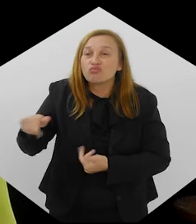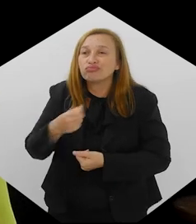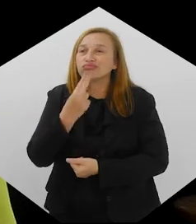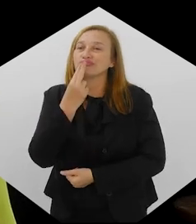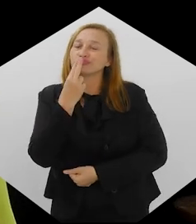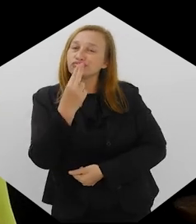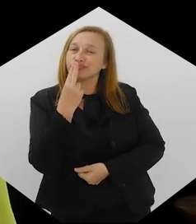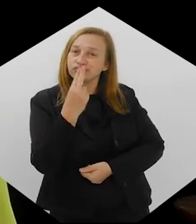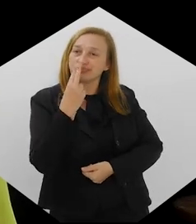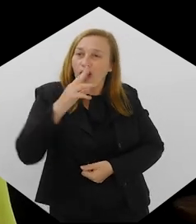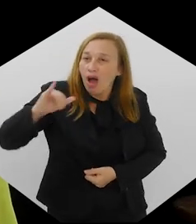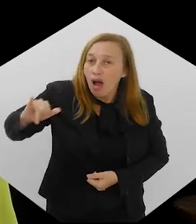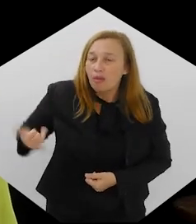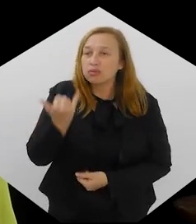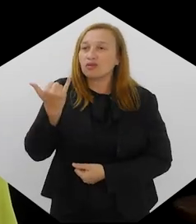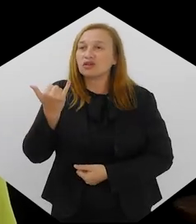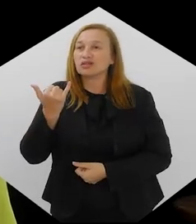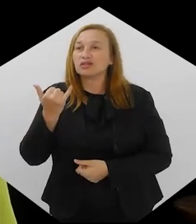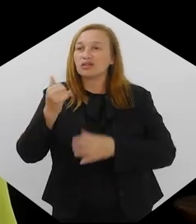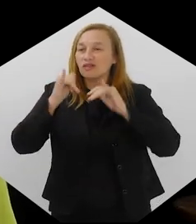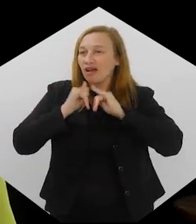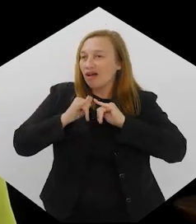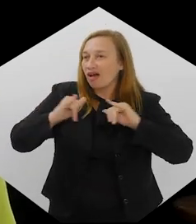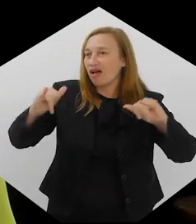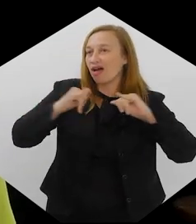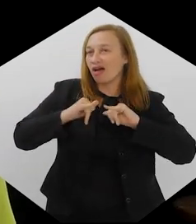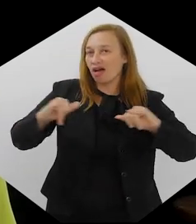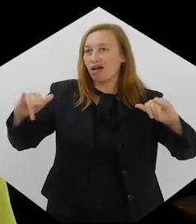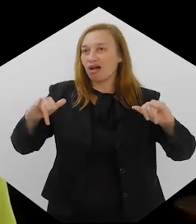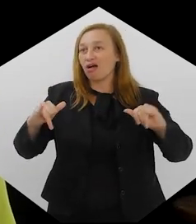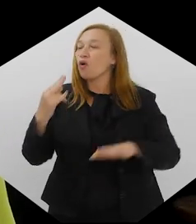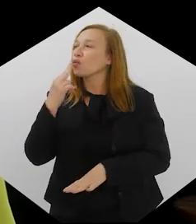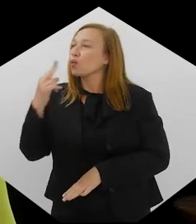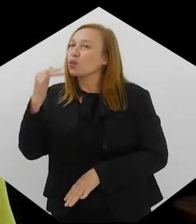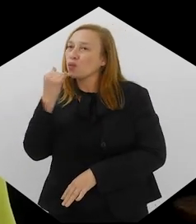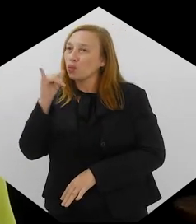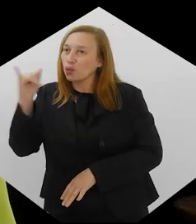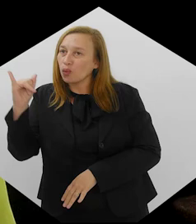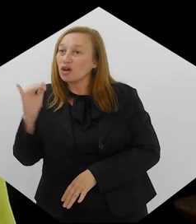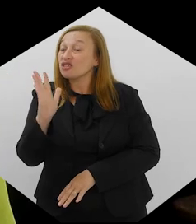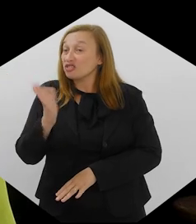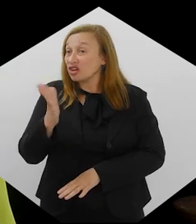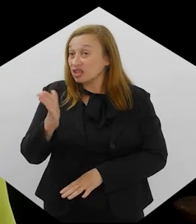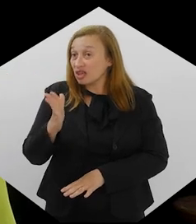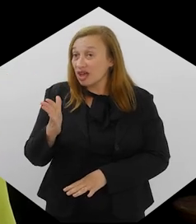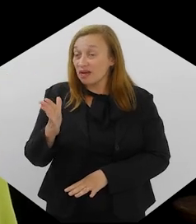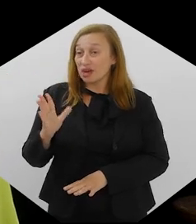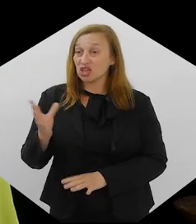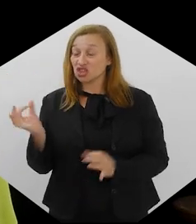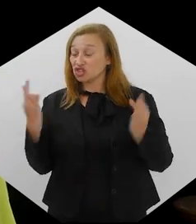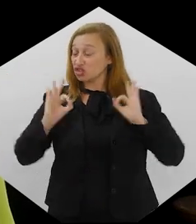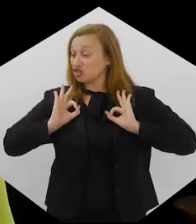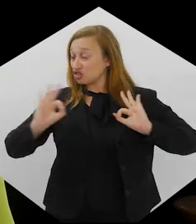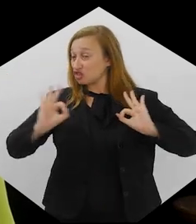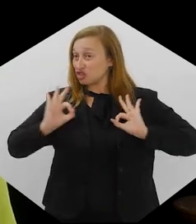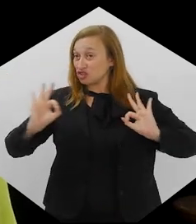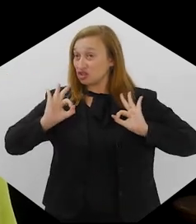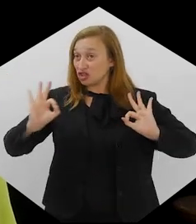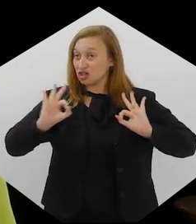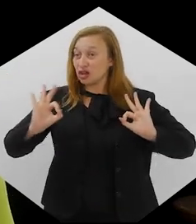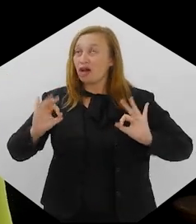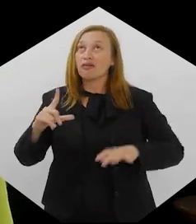cigarros, né? Se aproveitando aí, fazendo propagandas, né? O vape mesmo, ele já vem com um formato mais moderno,